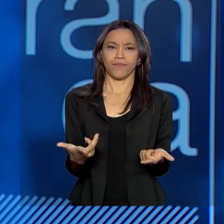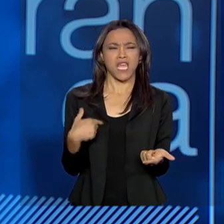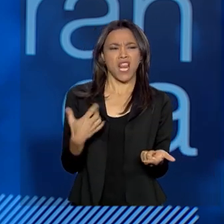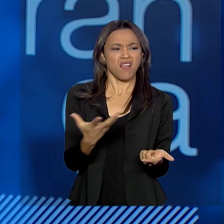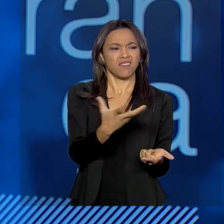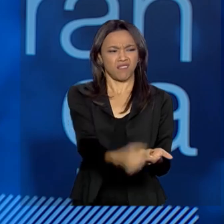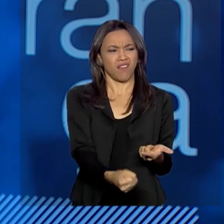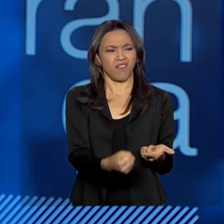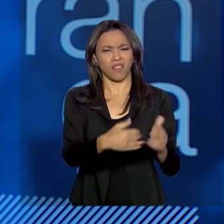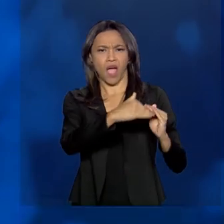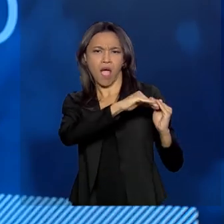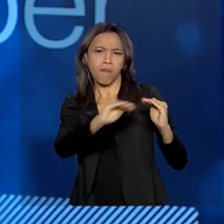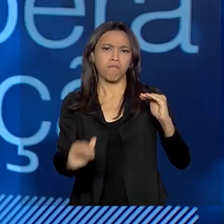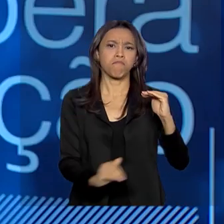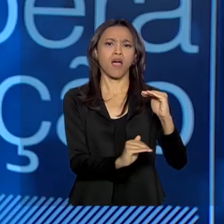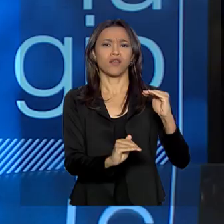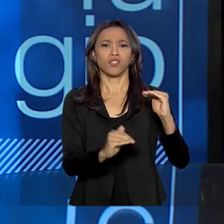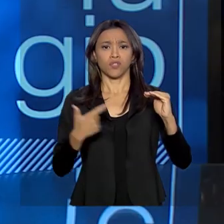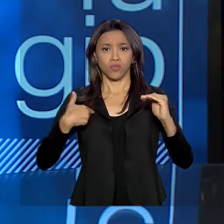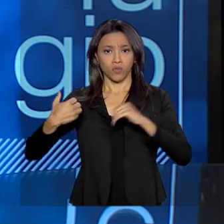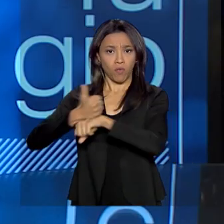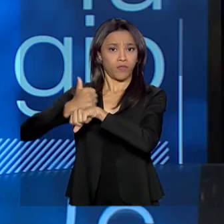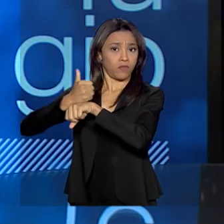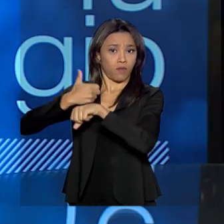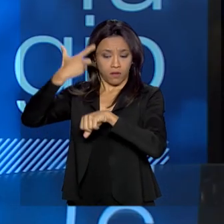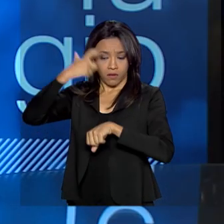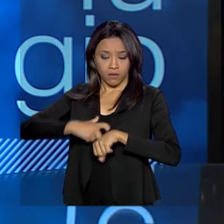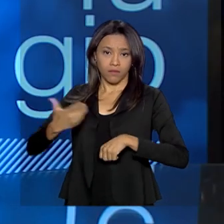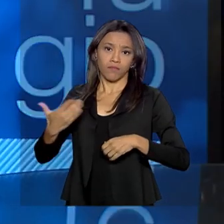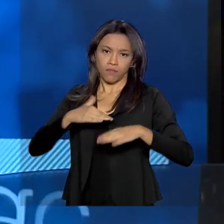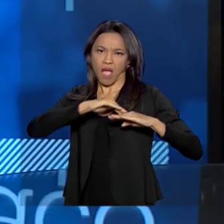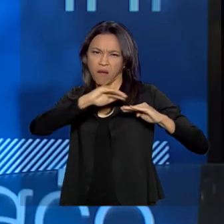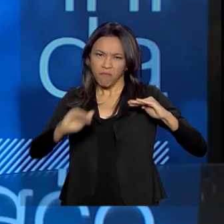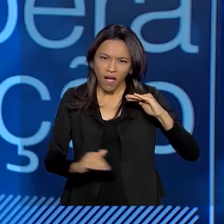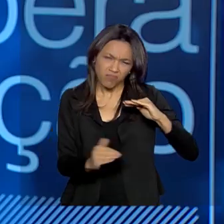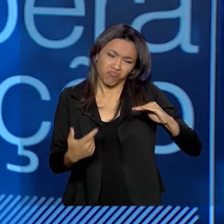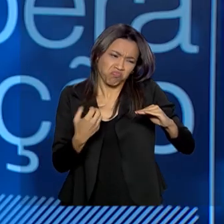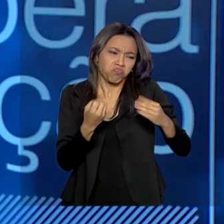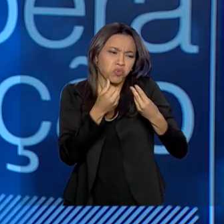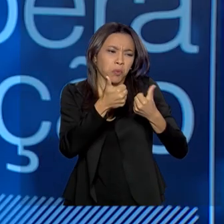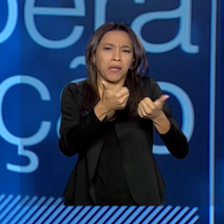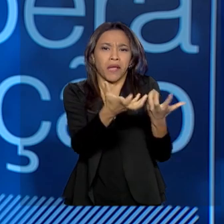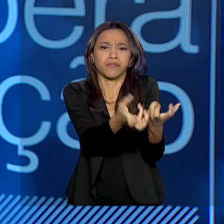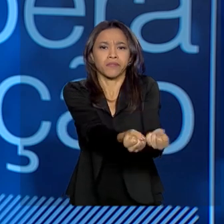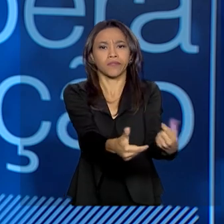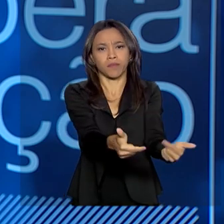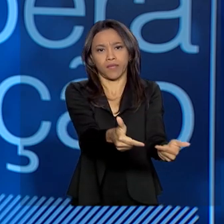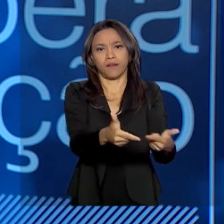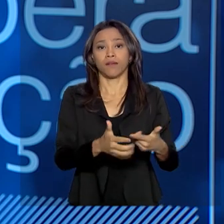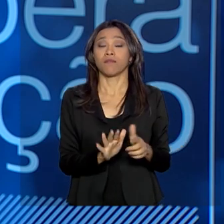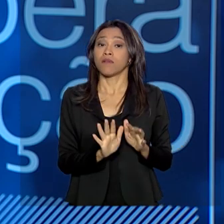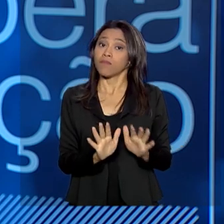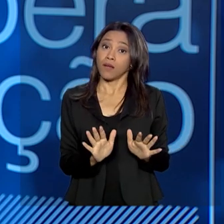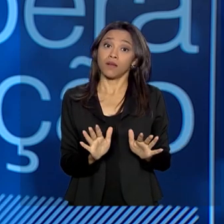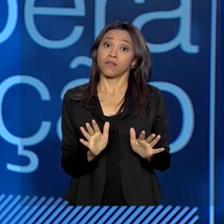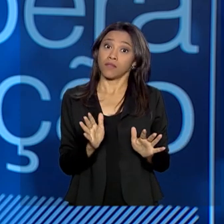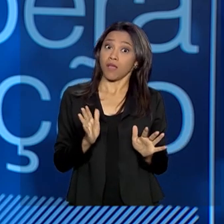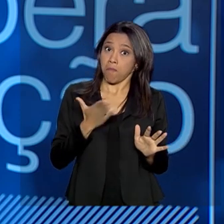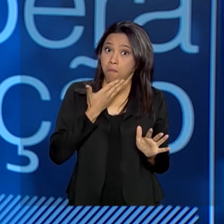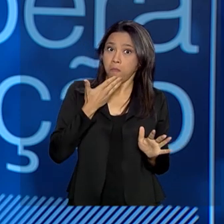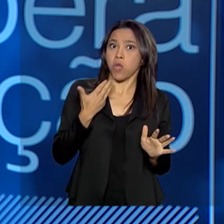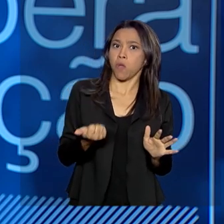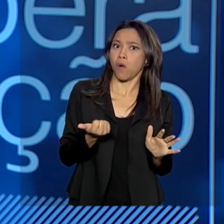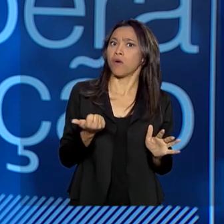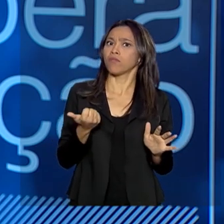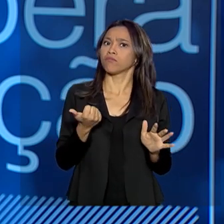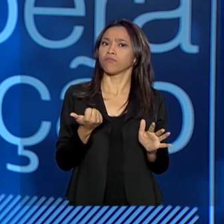aceita um trabalho bastante abaixo da sua própria qualificação. Mas isso não o impede de desempenhar da melhor maneira